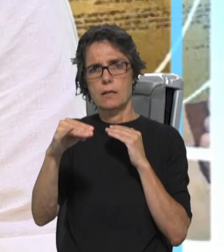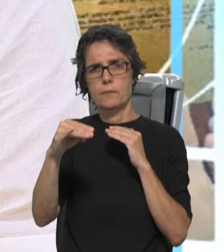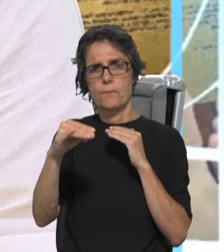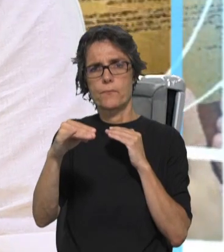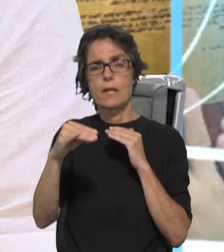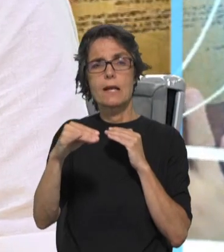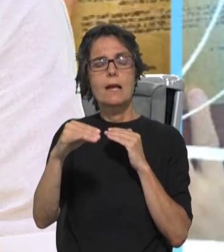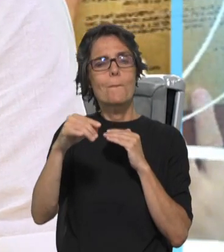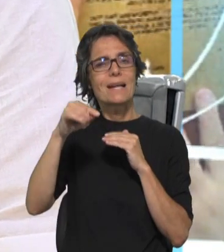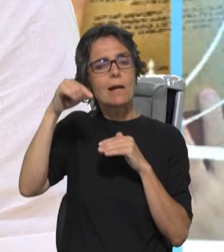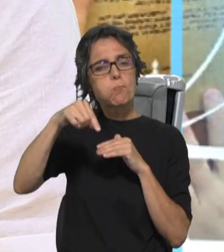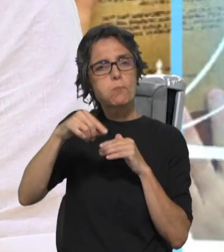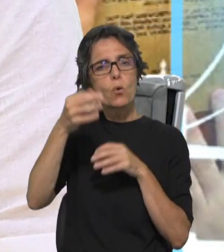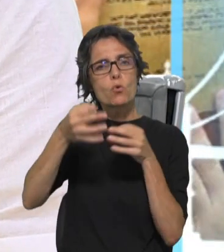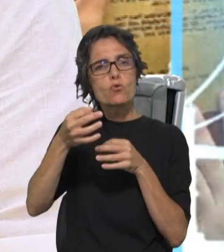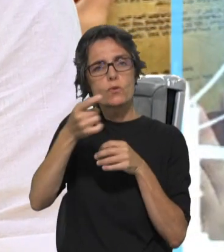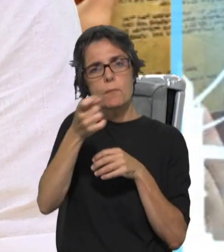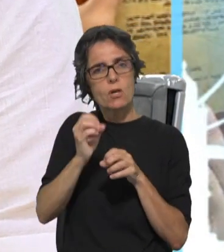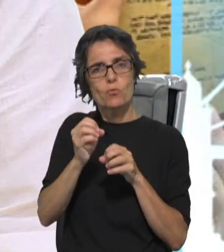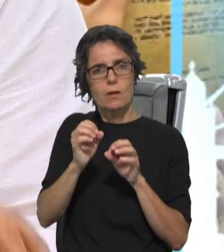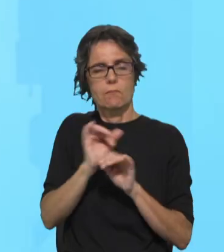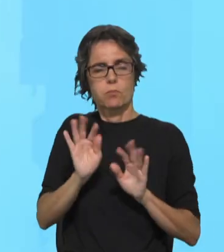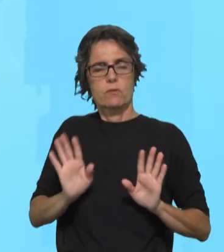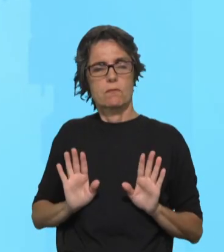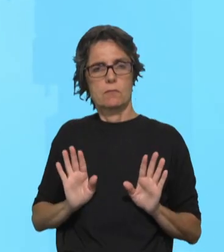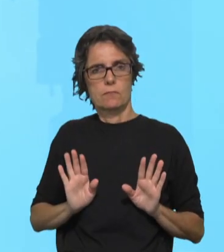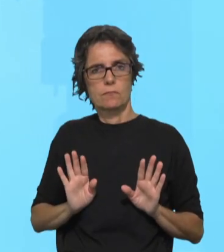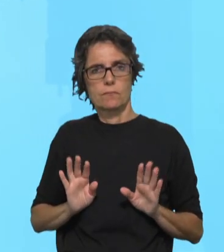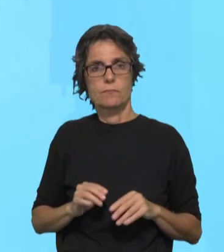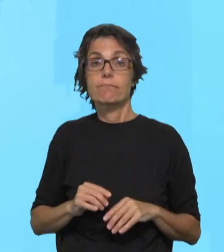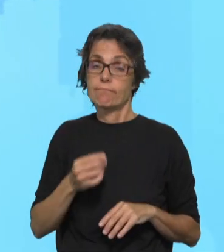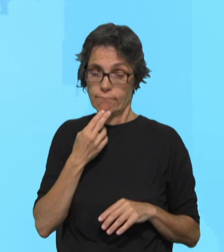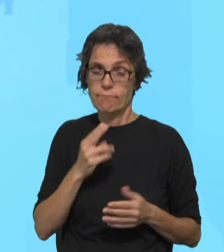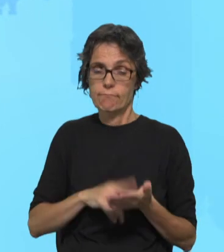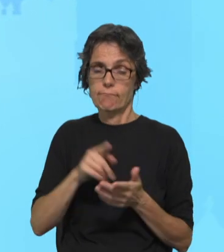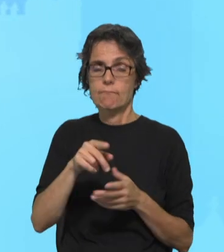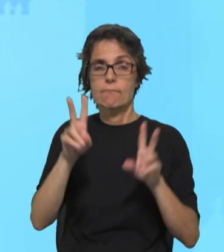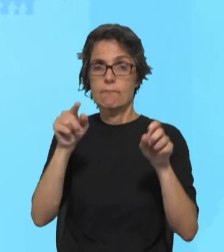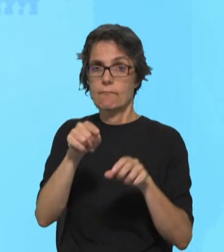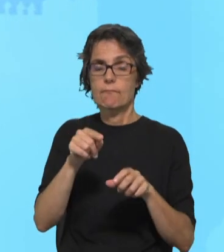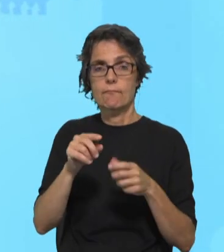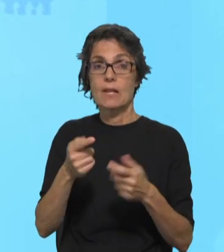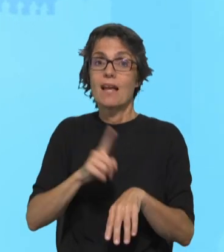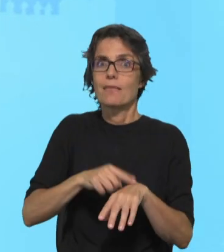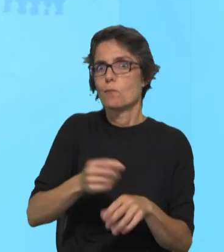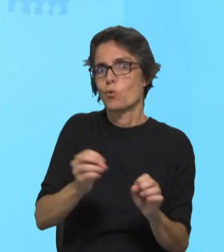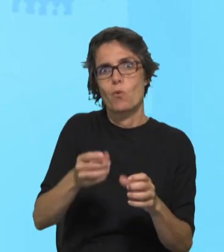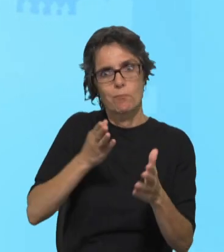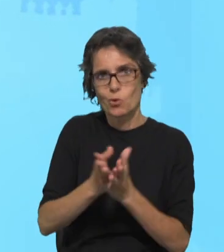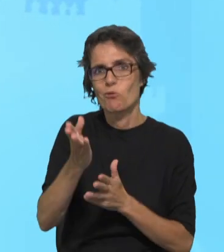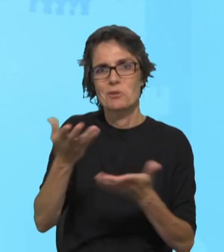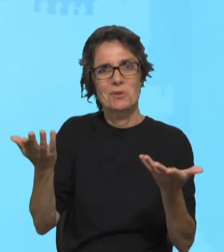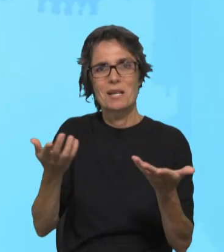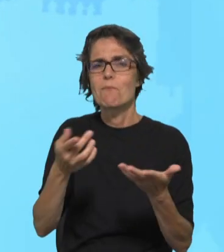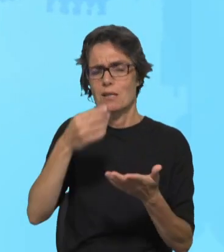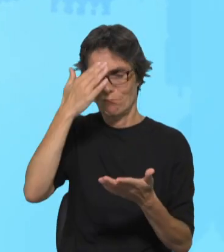que não promova a justiça e que não promova a paz. Exato. E é o tema que está em causa. Temos de não nos permitir mais além, mas garanto que